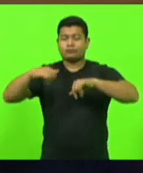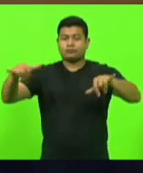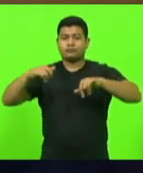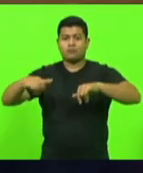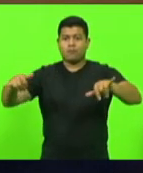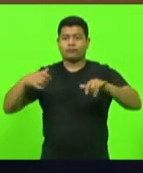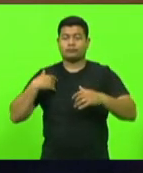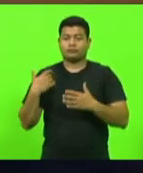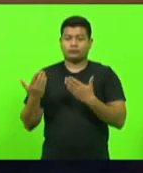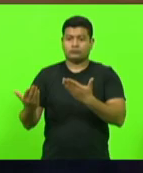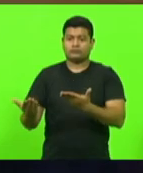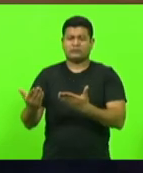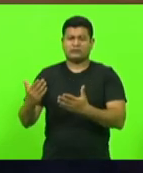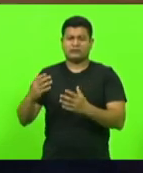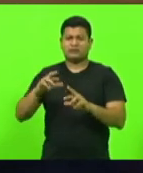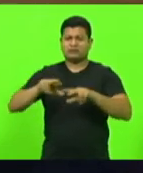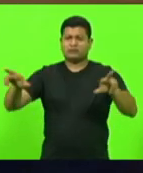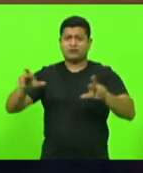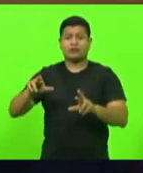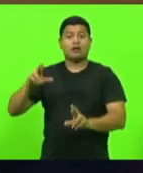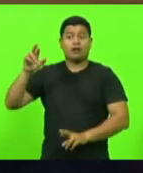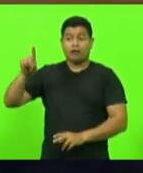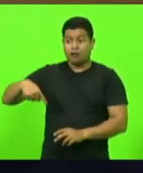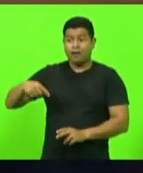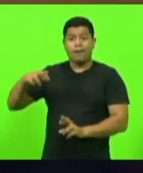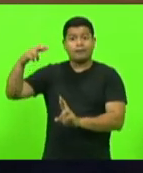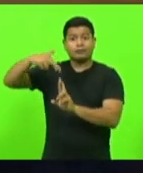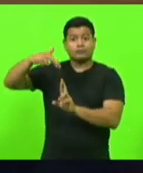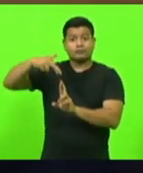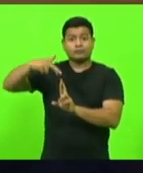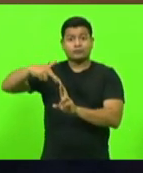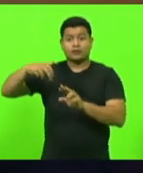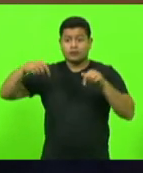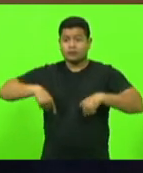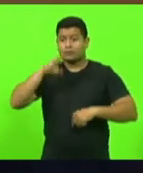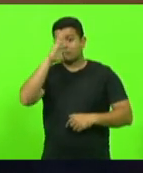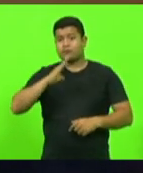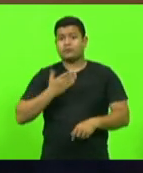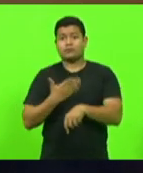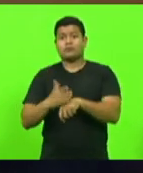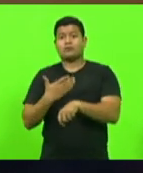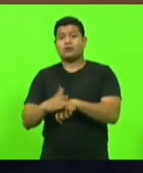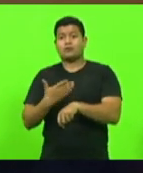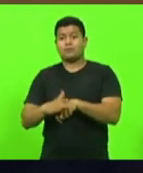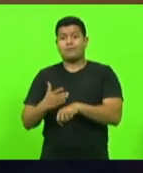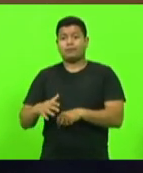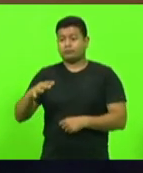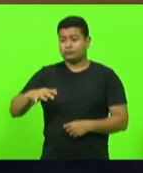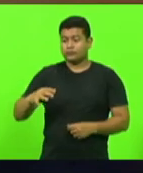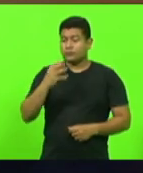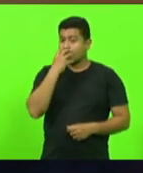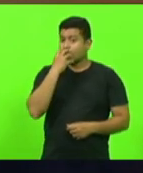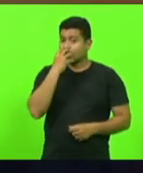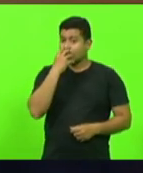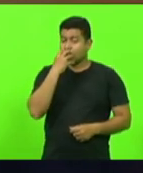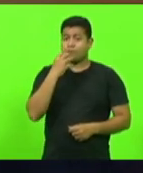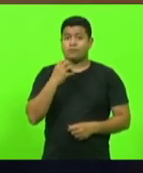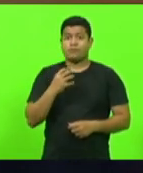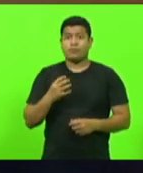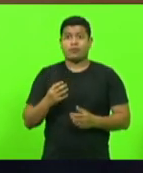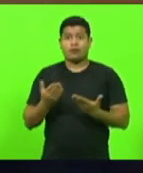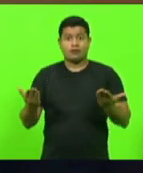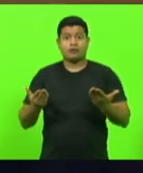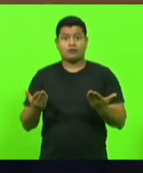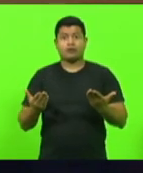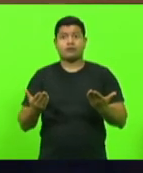ele é referência no Brasil em treinamento de cães e pasmem deputado Sérgio Mota ele